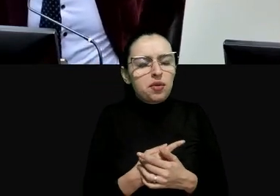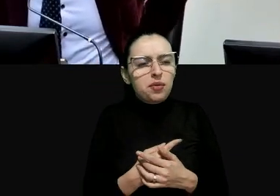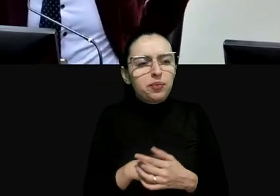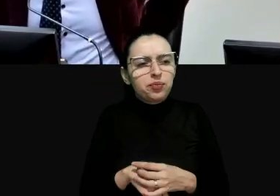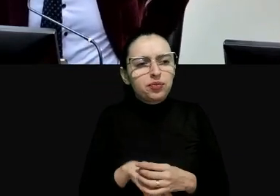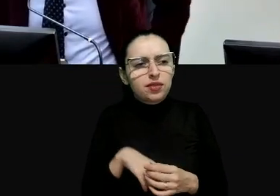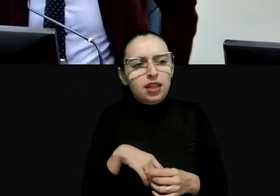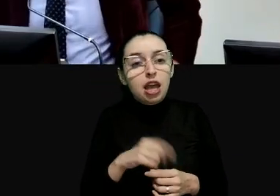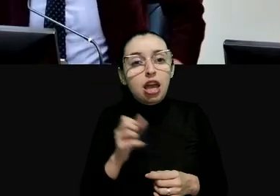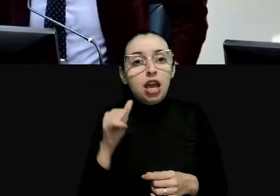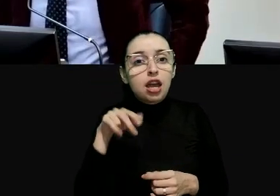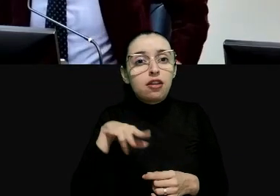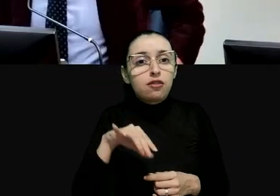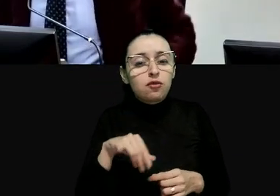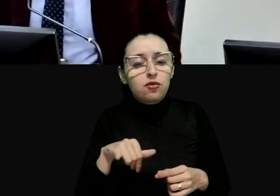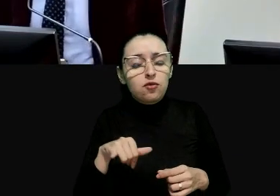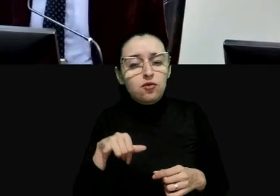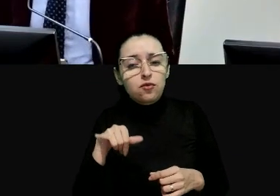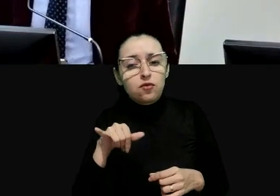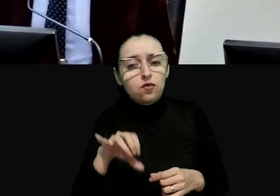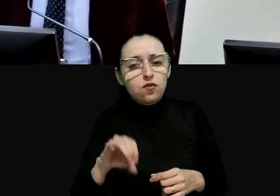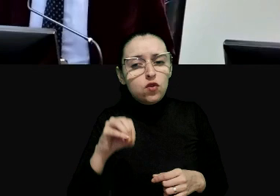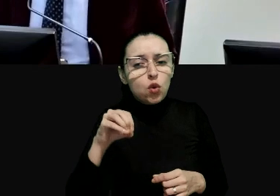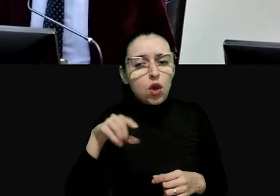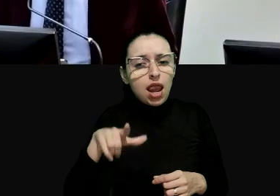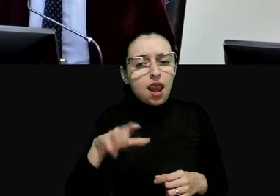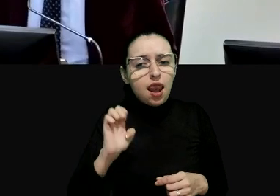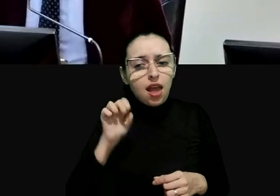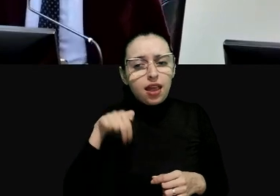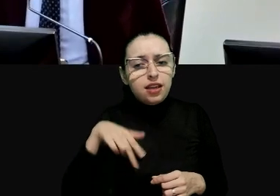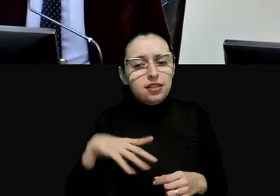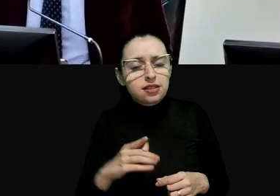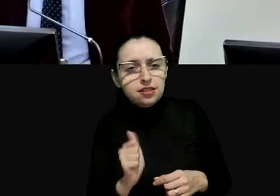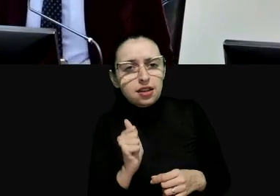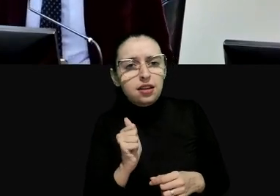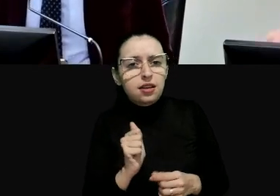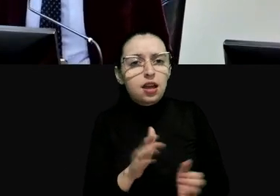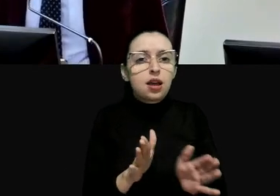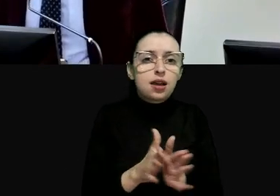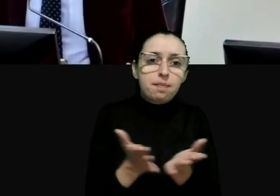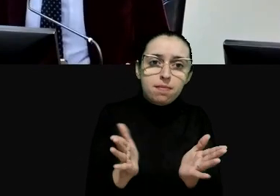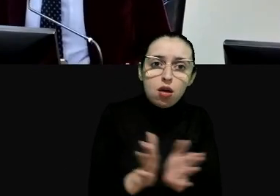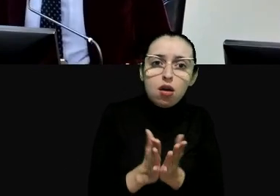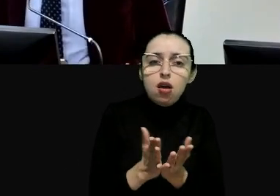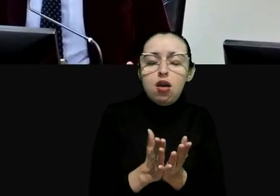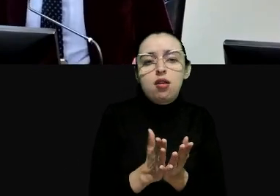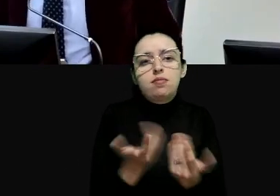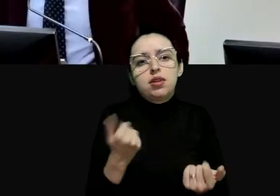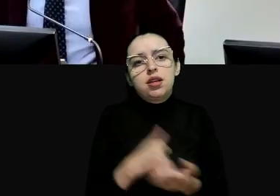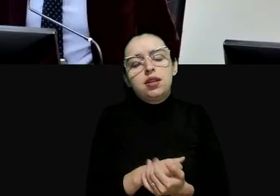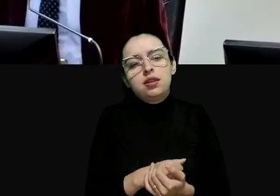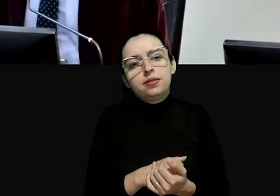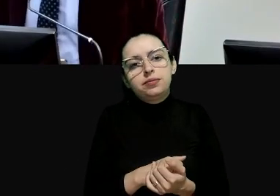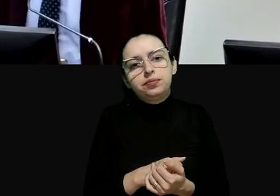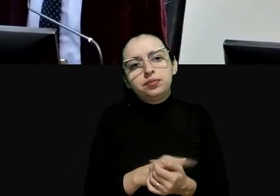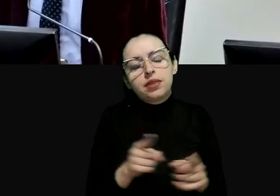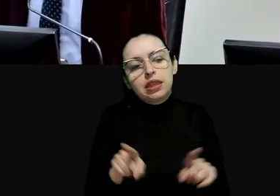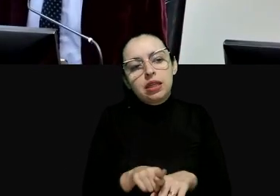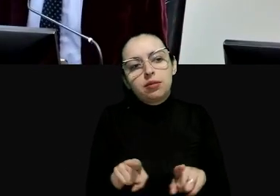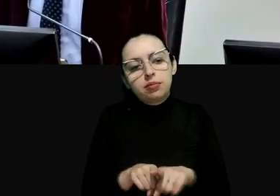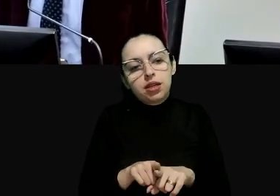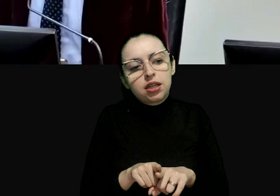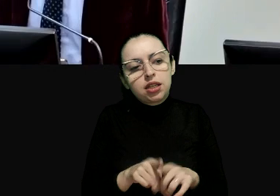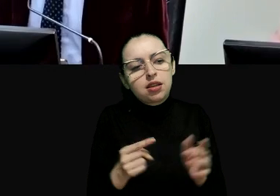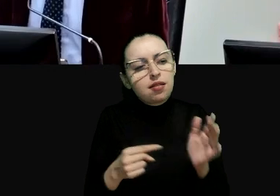sistêmica é o problema dos grupos vulneráveis e também é o